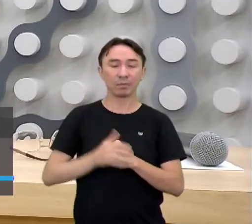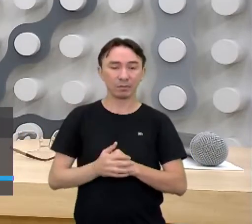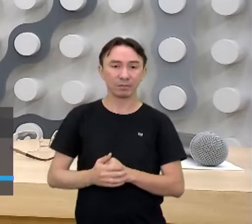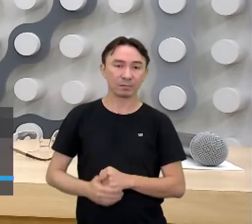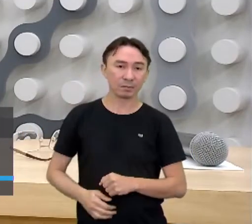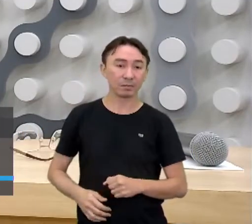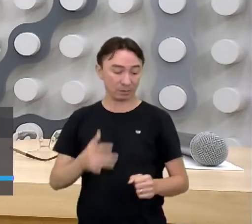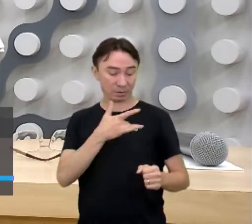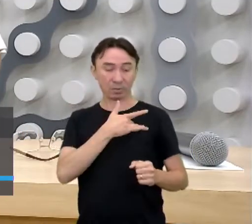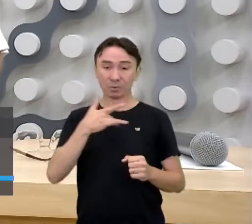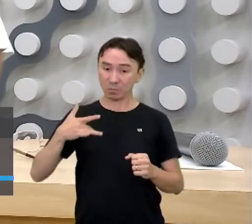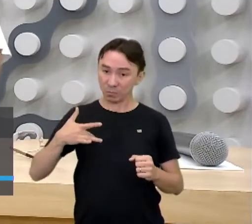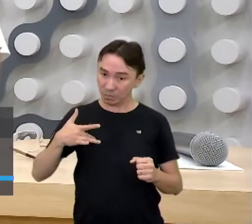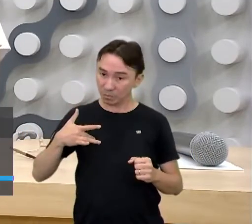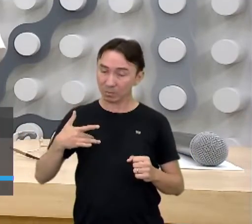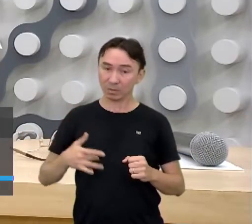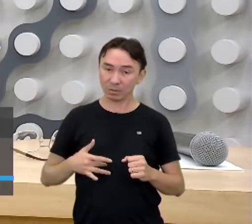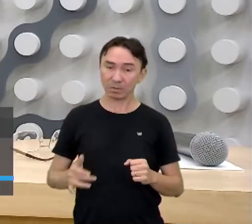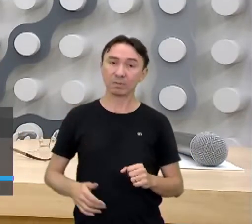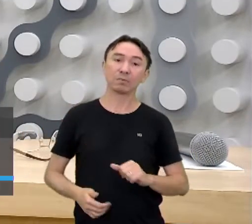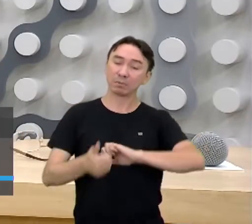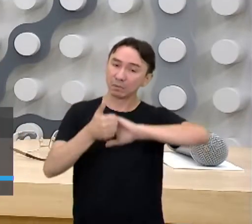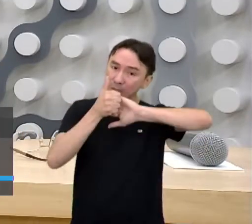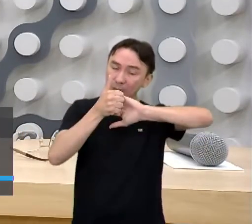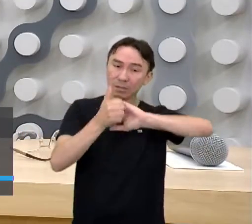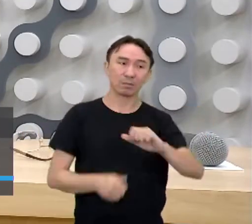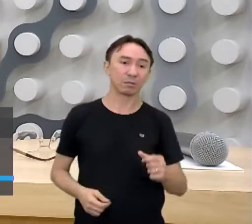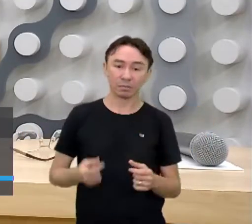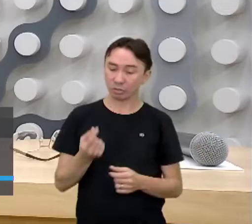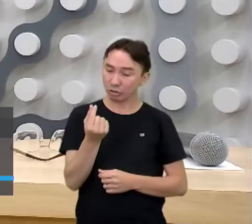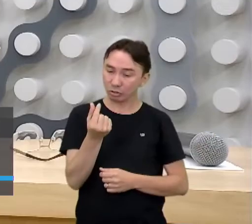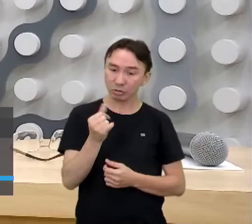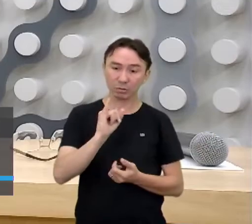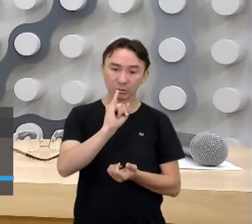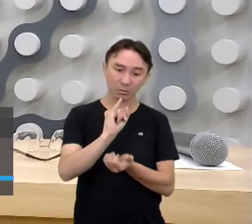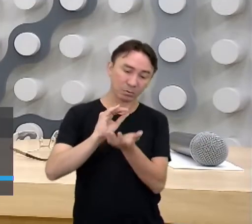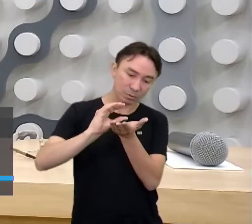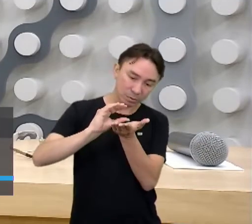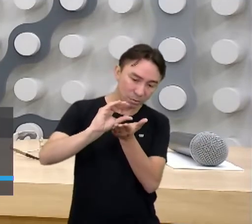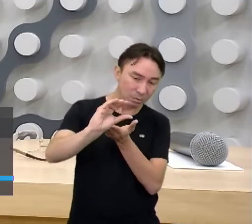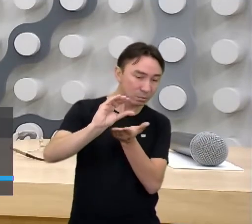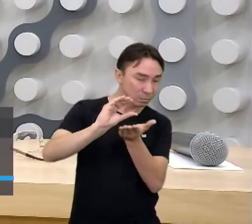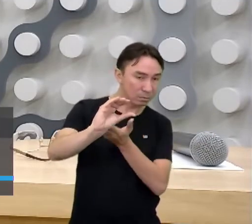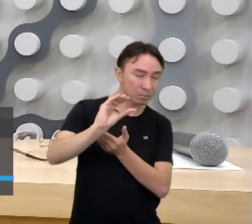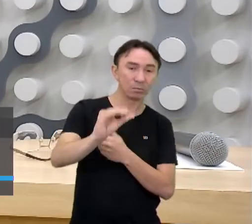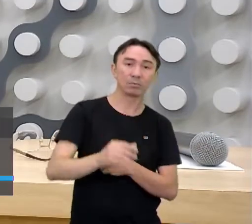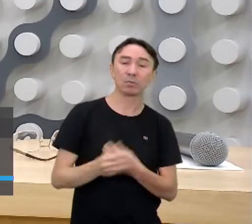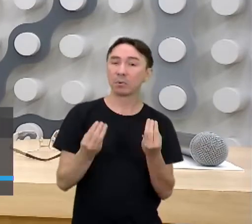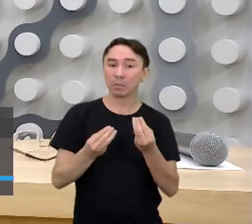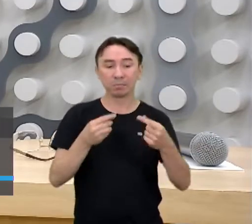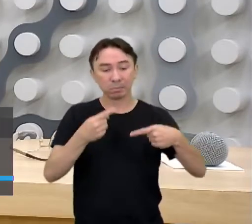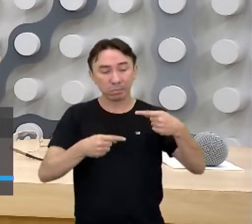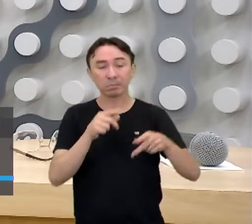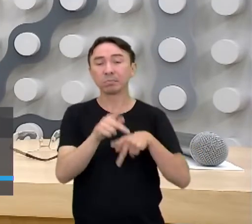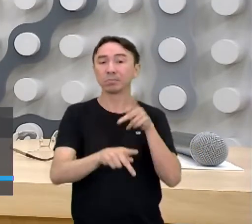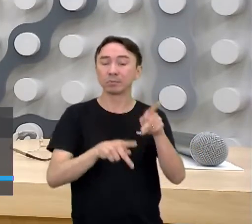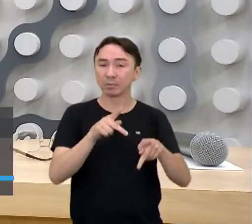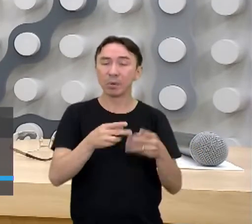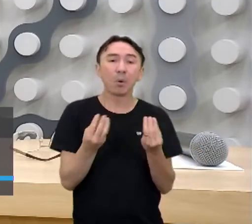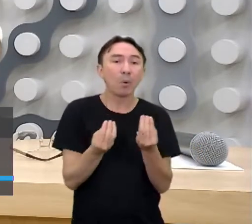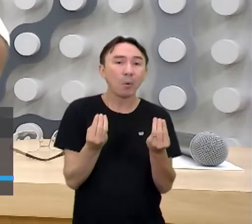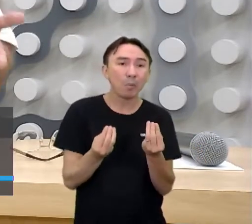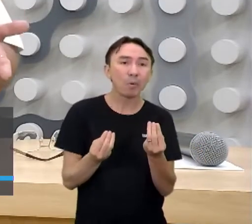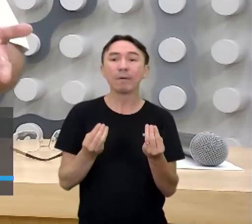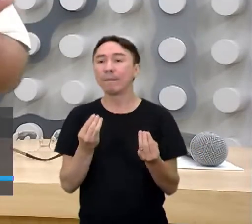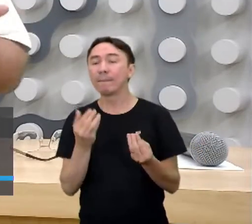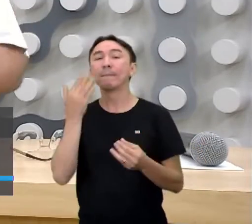Um dinheiro bem investido, através aí de políticas públicas. E é onde que a gente vê tudo isso? é através de dados. E